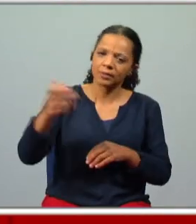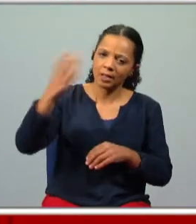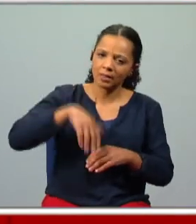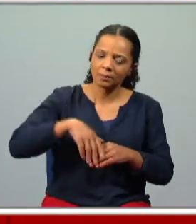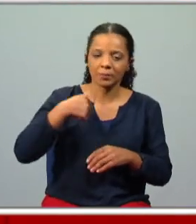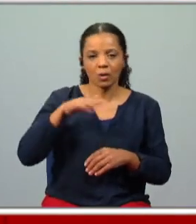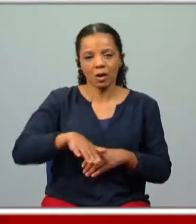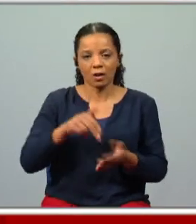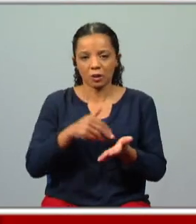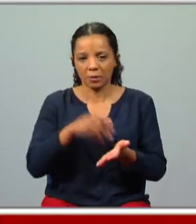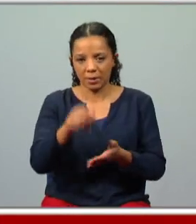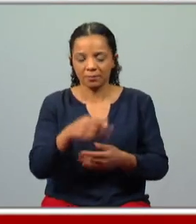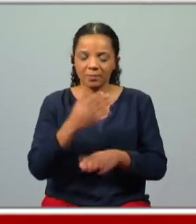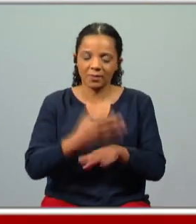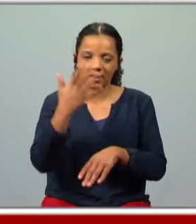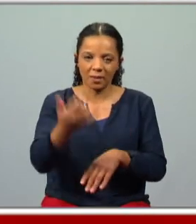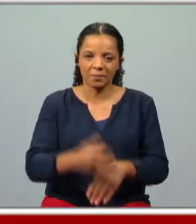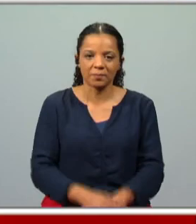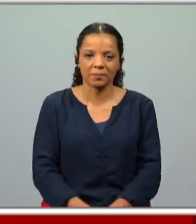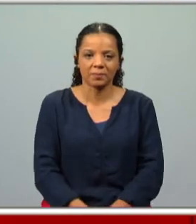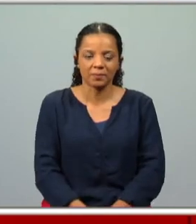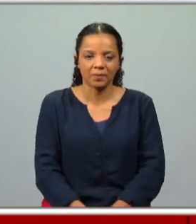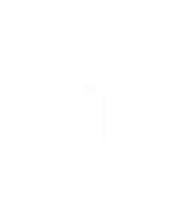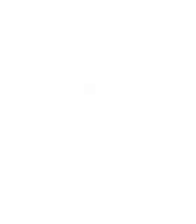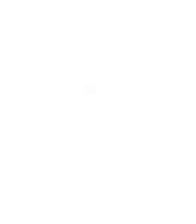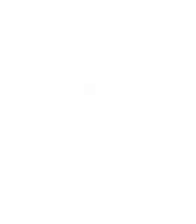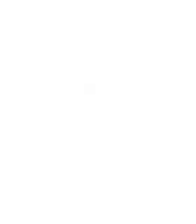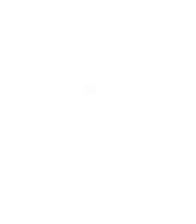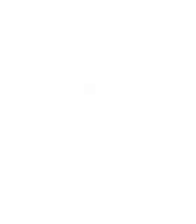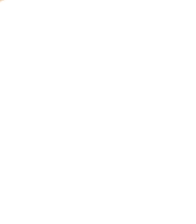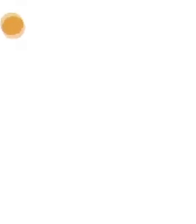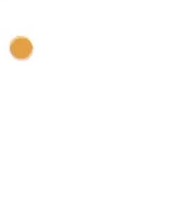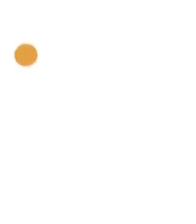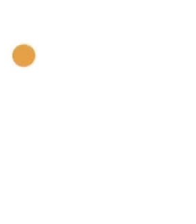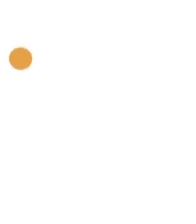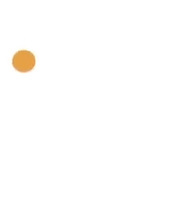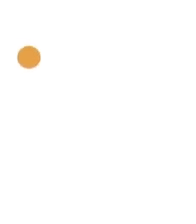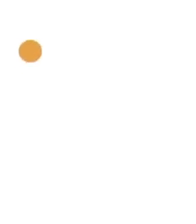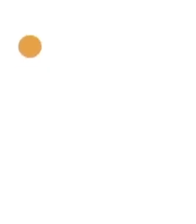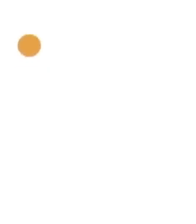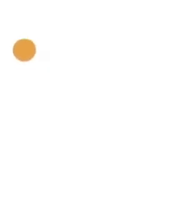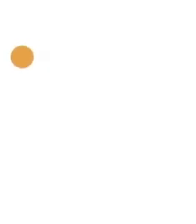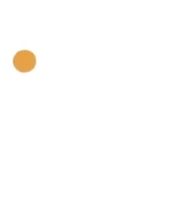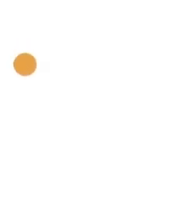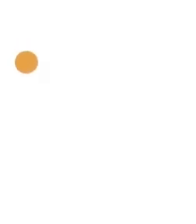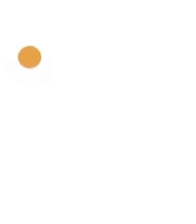eu fico à tua espera até lá tchau tchau tchau tchau tchau tchau tchau